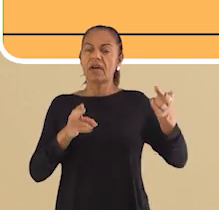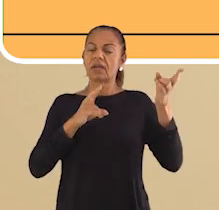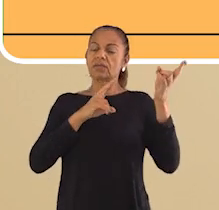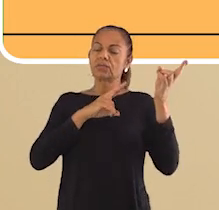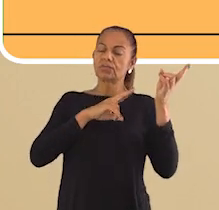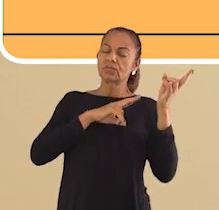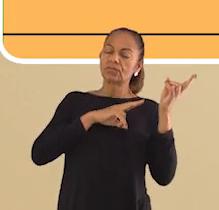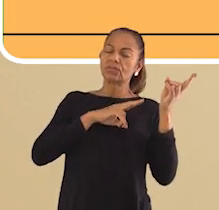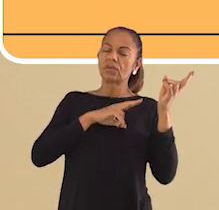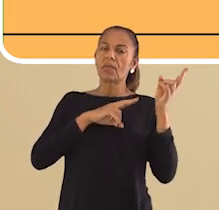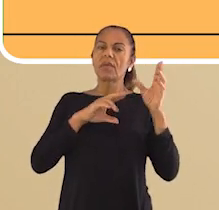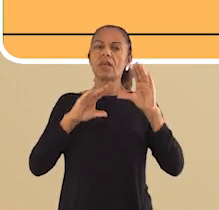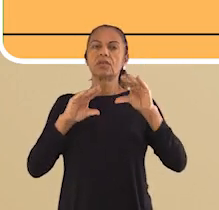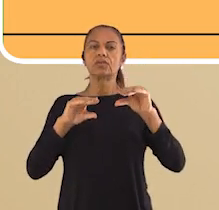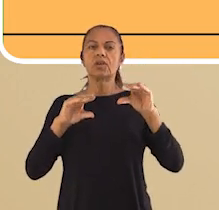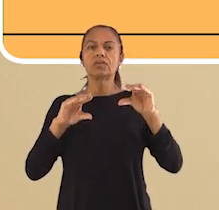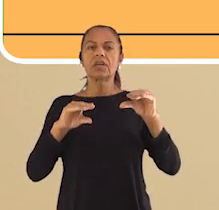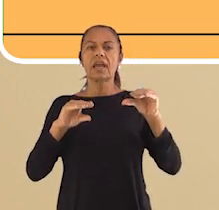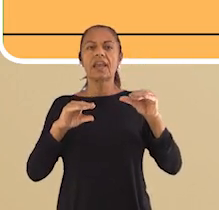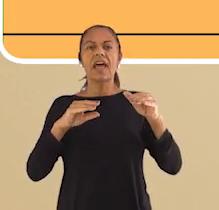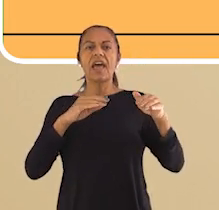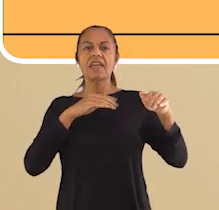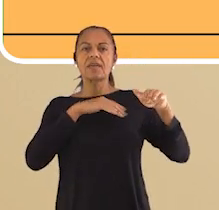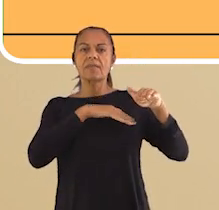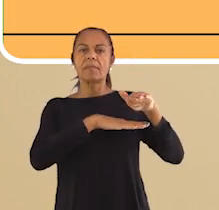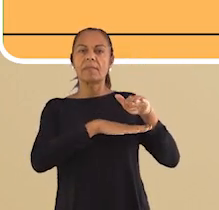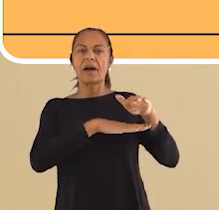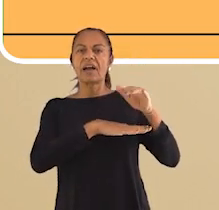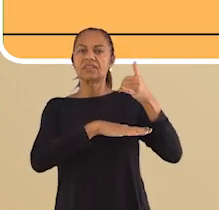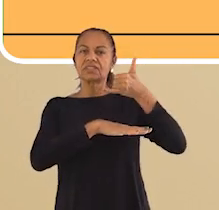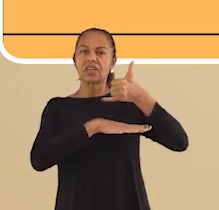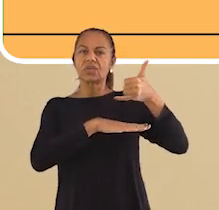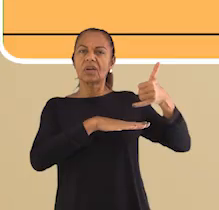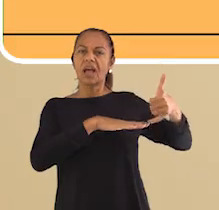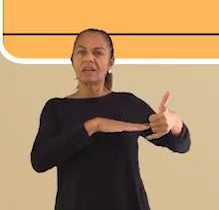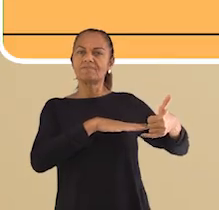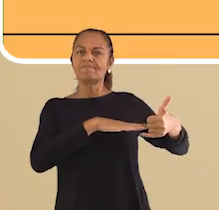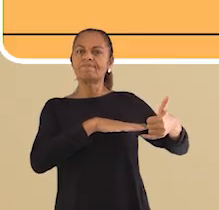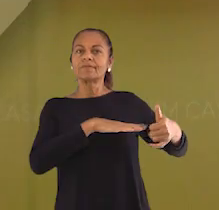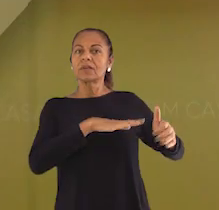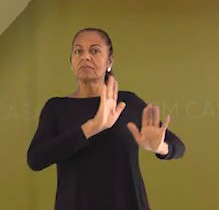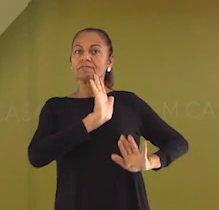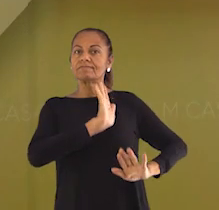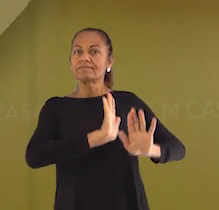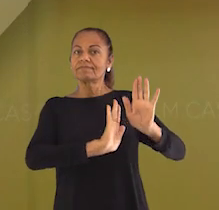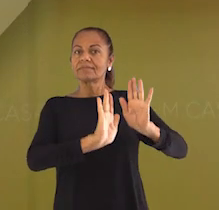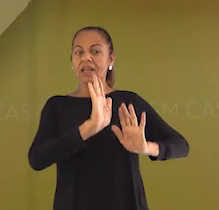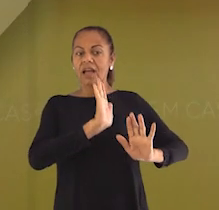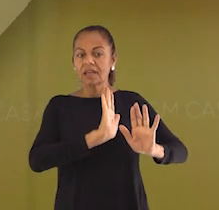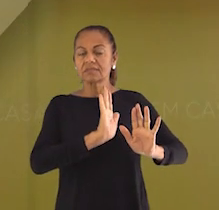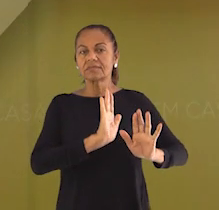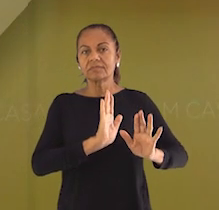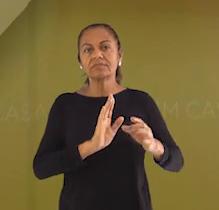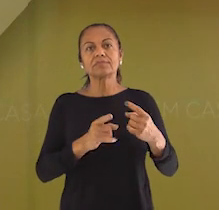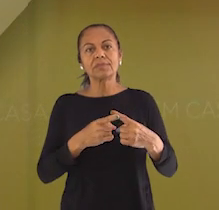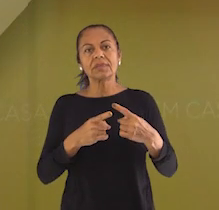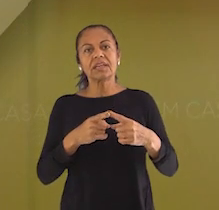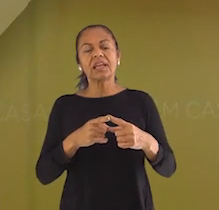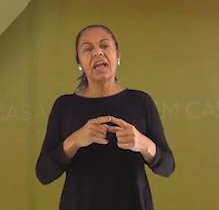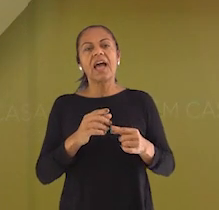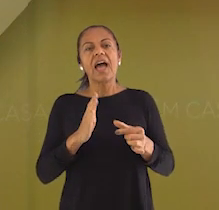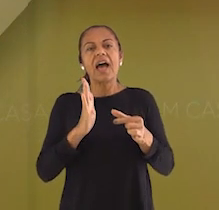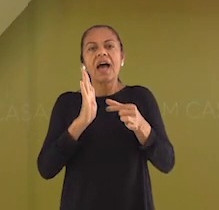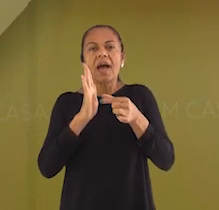ligado com seu cabo na tomada, que fornece energia para o carregamento do celular. O problema disso é a